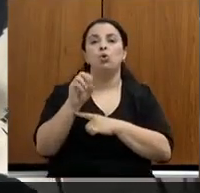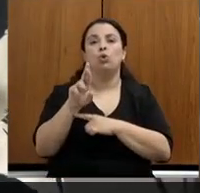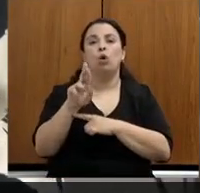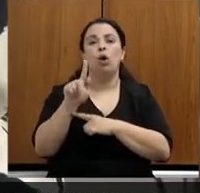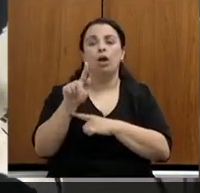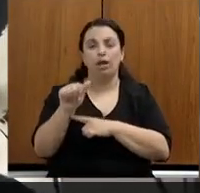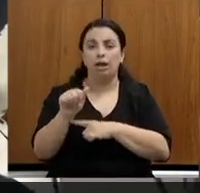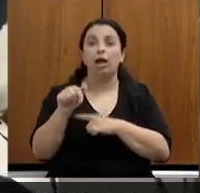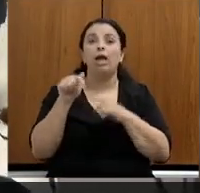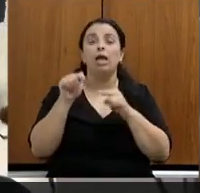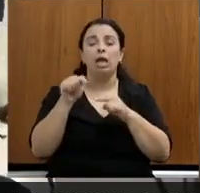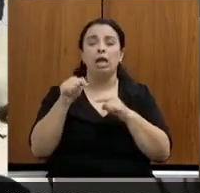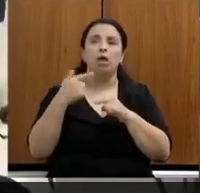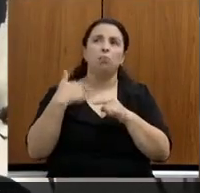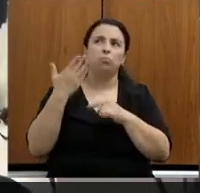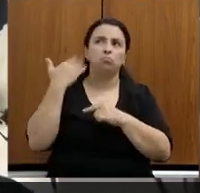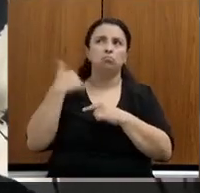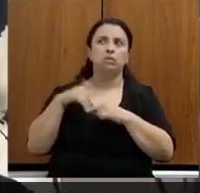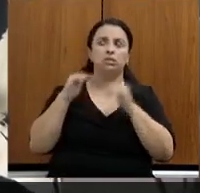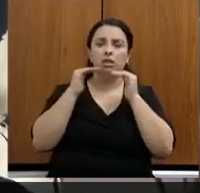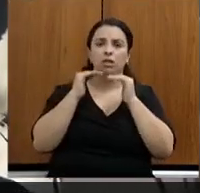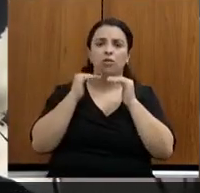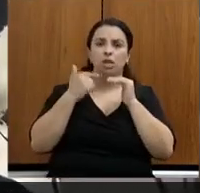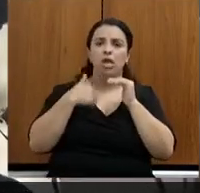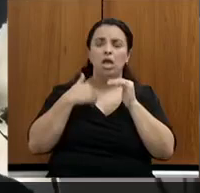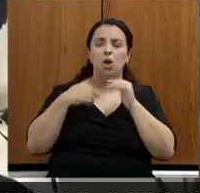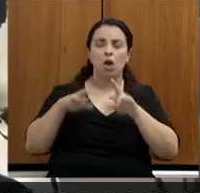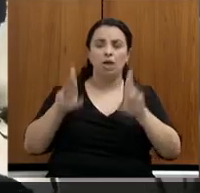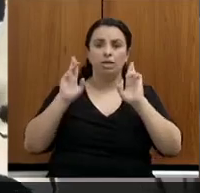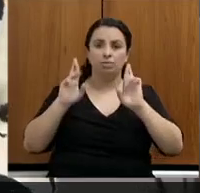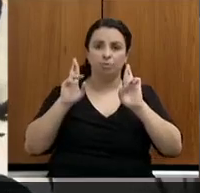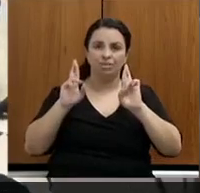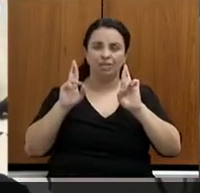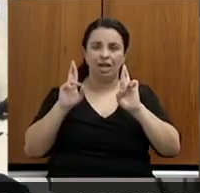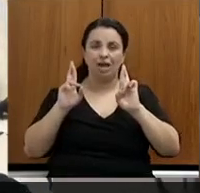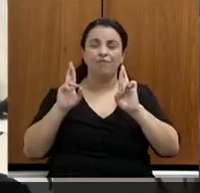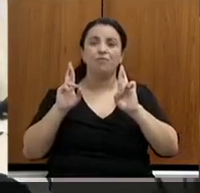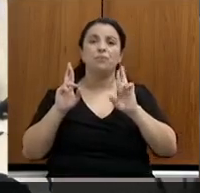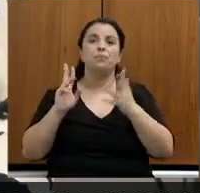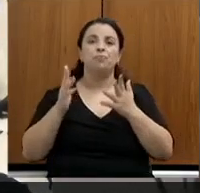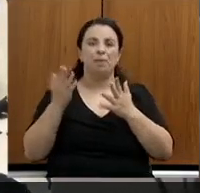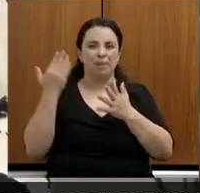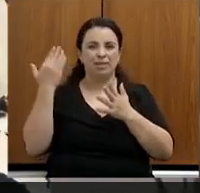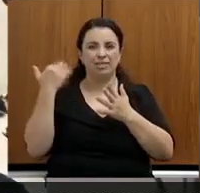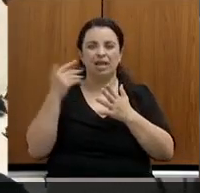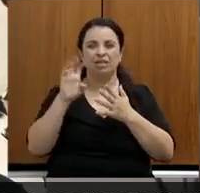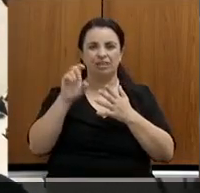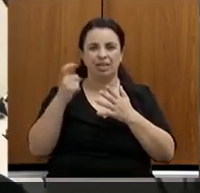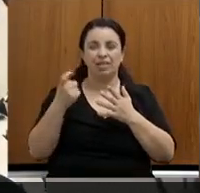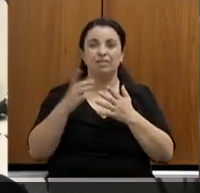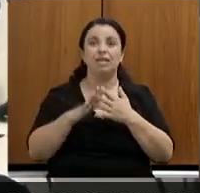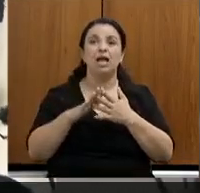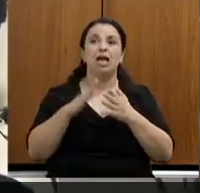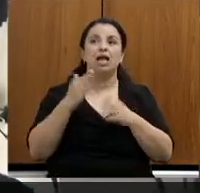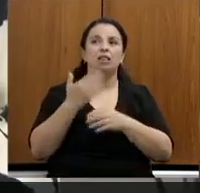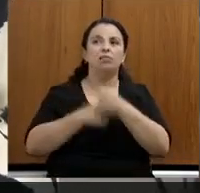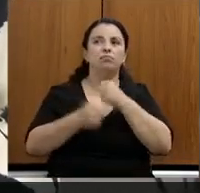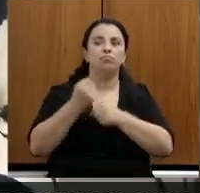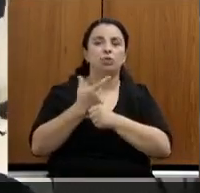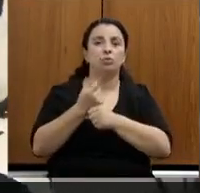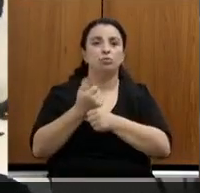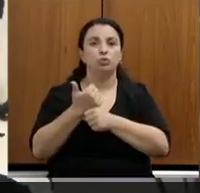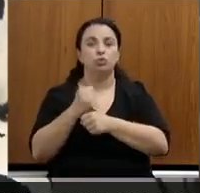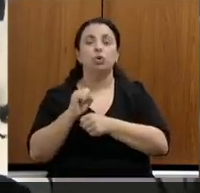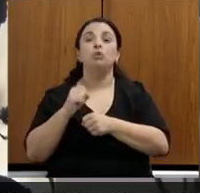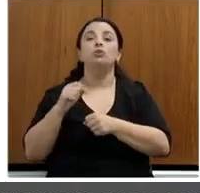respondia por ela antes de assumir a secretaria. em 2018, gente tinha 25 mil outorgas em passivo e